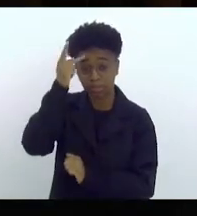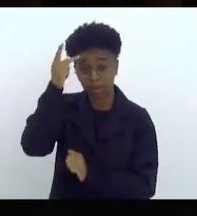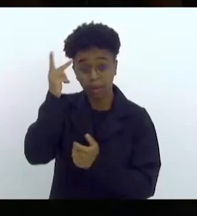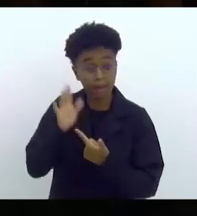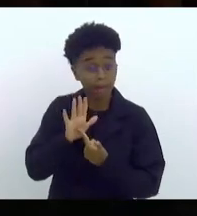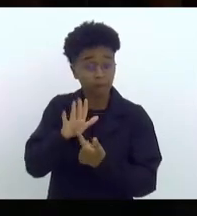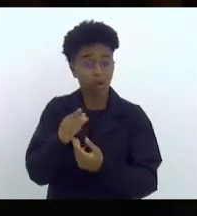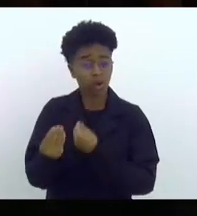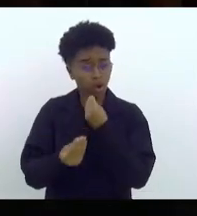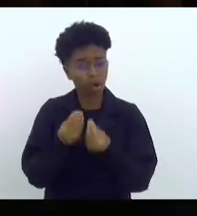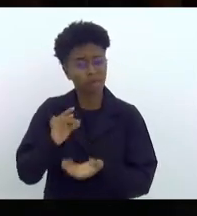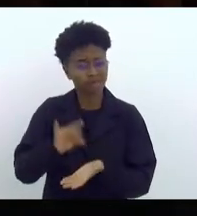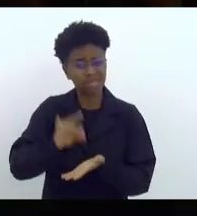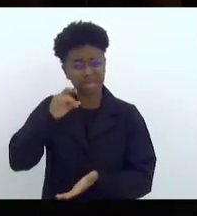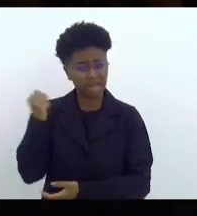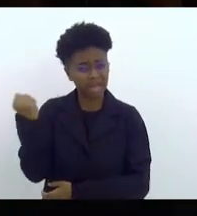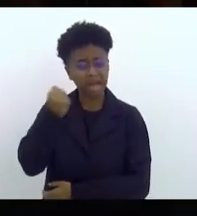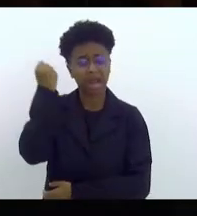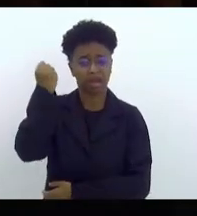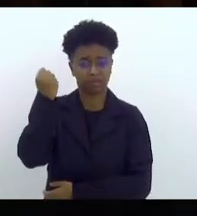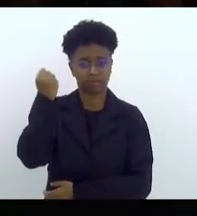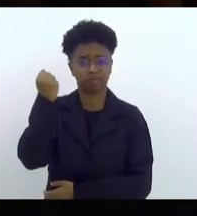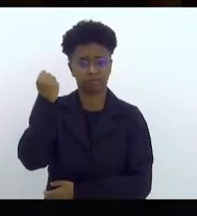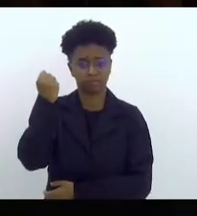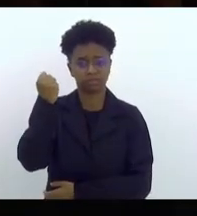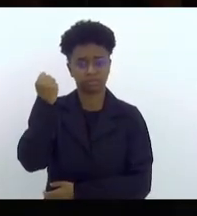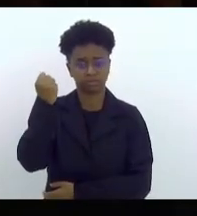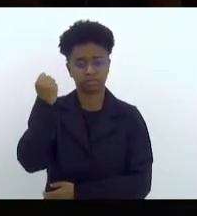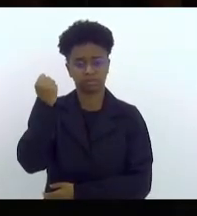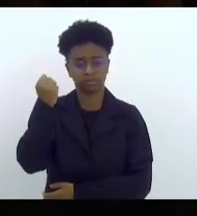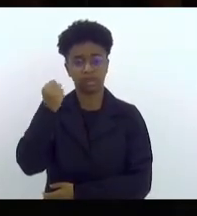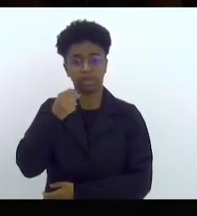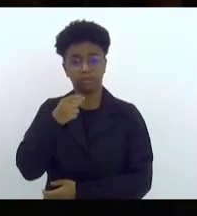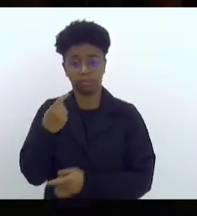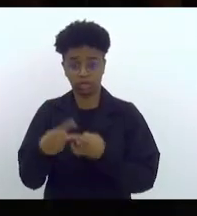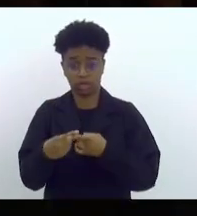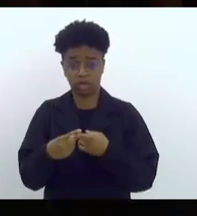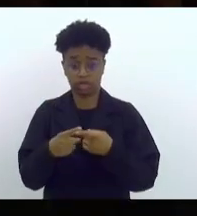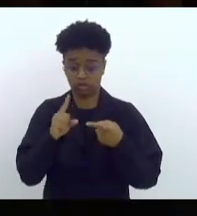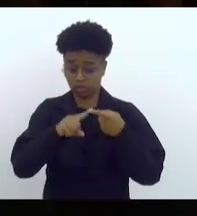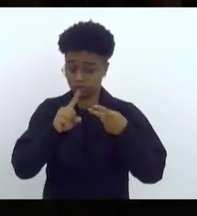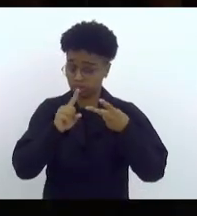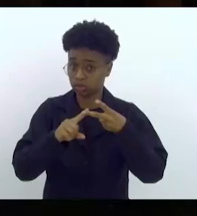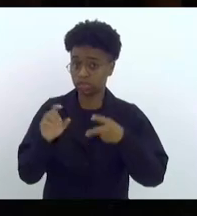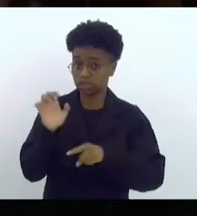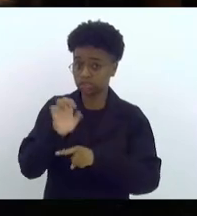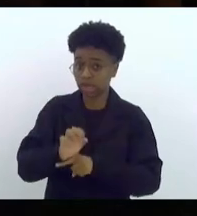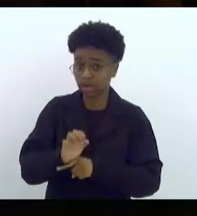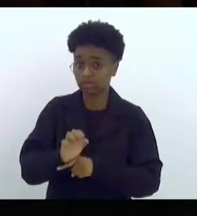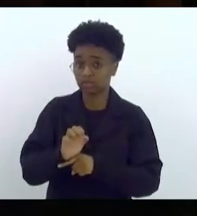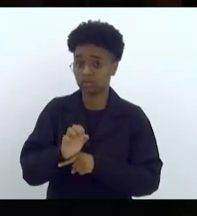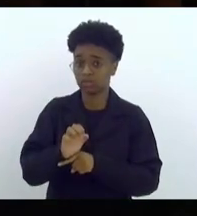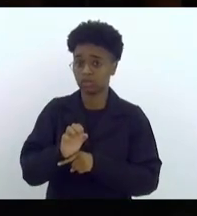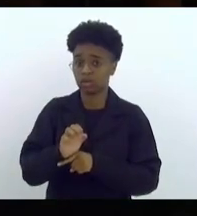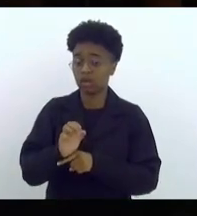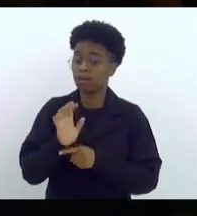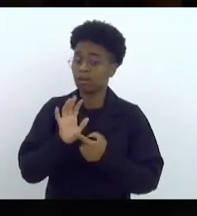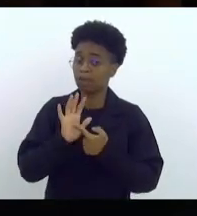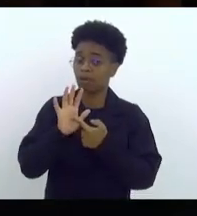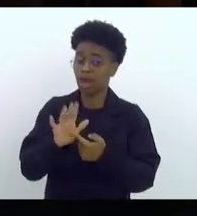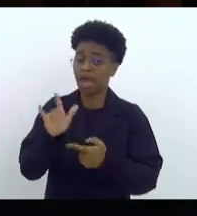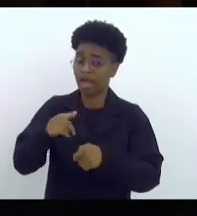a situação gravíssima onde é esses estados, esses estados que remontam